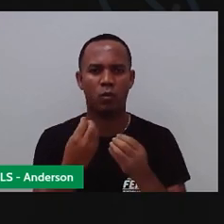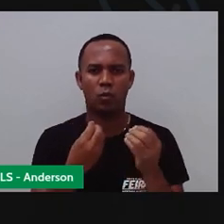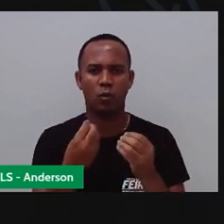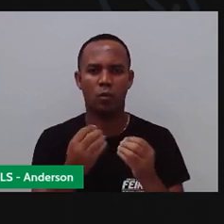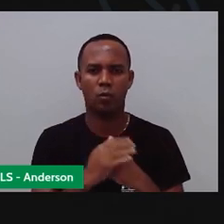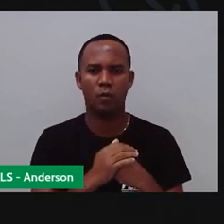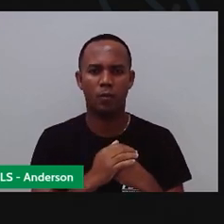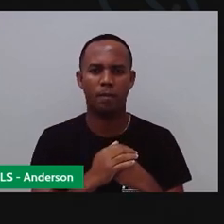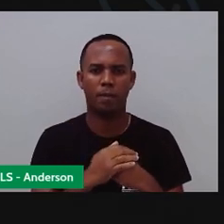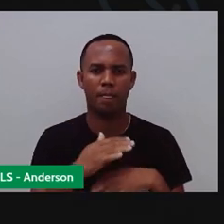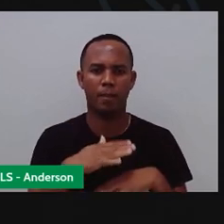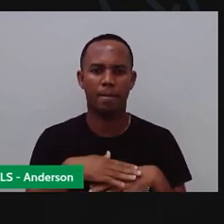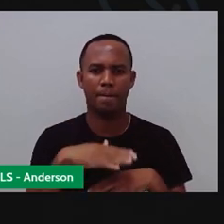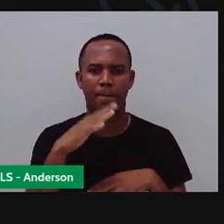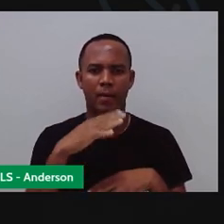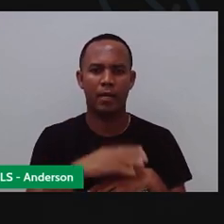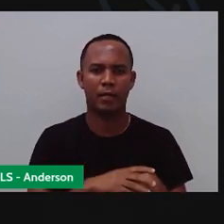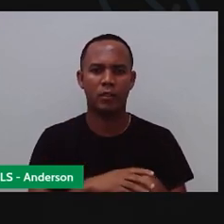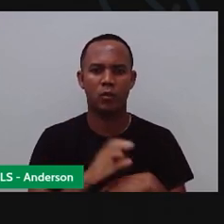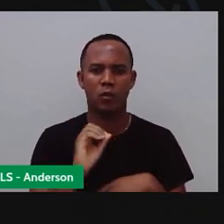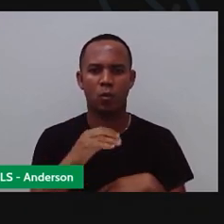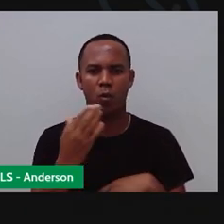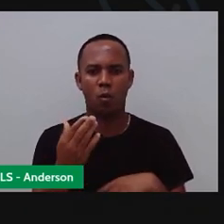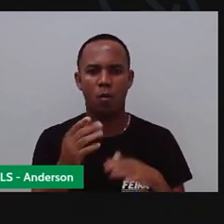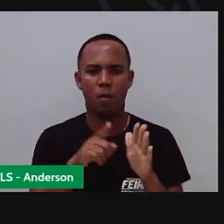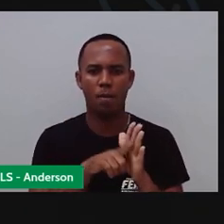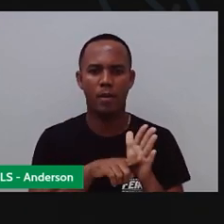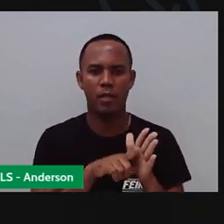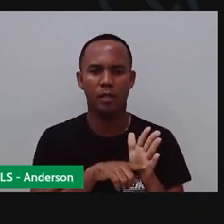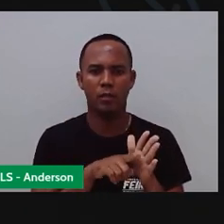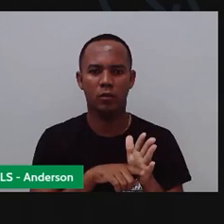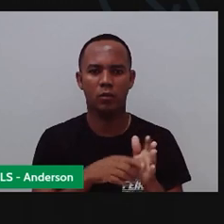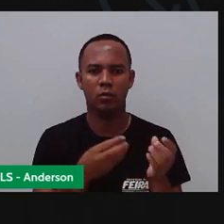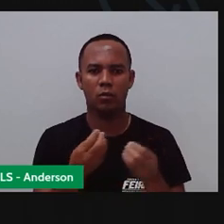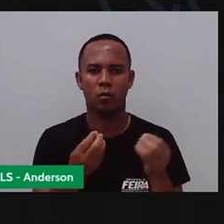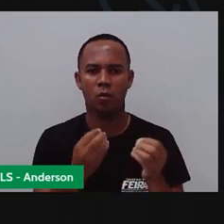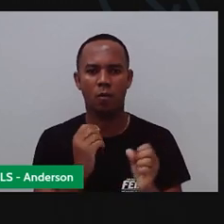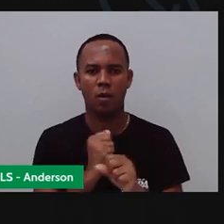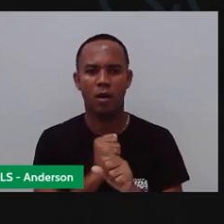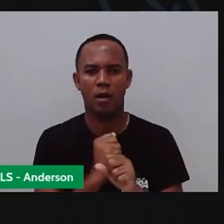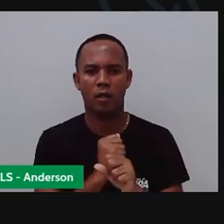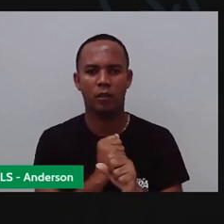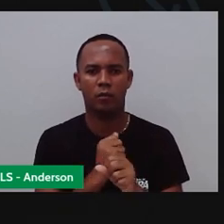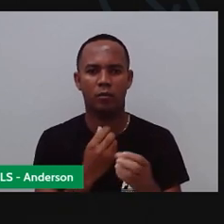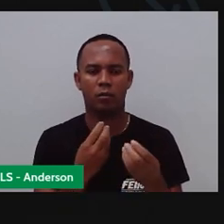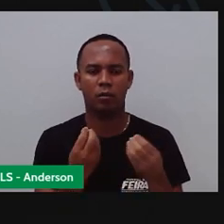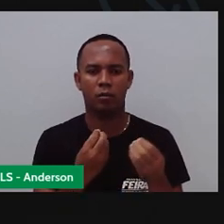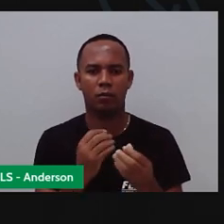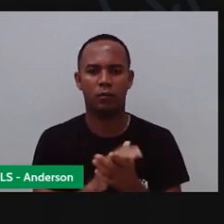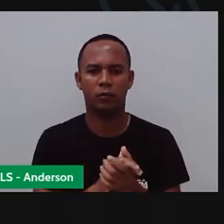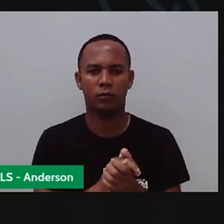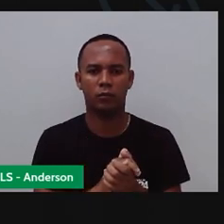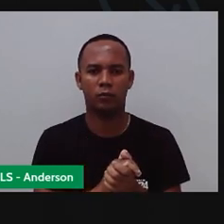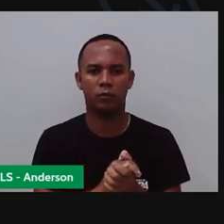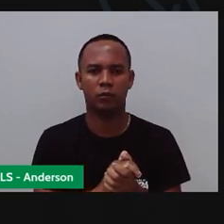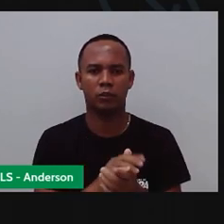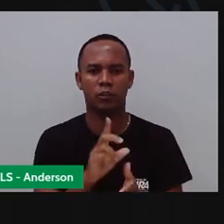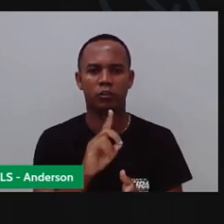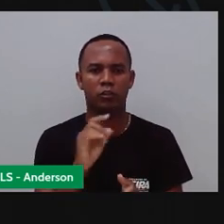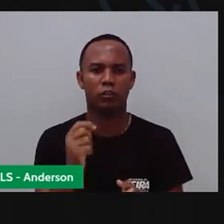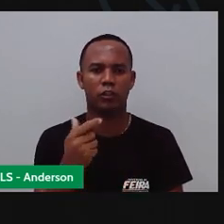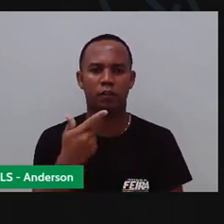Na maioria das vezes. Até o dia 28. E no ano que ele é bissexto. Que ele vai até o dia 29.